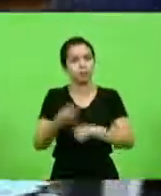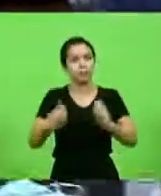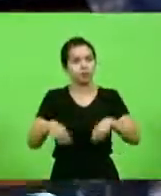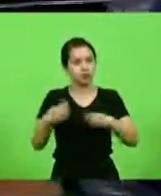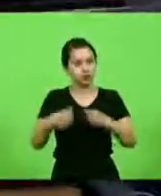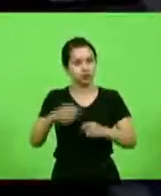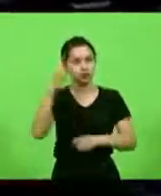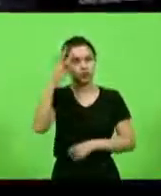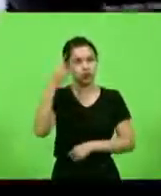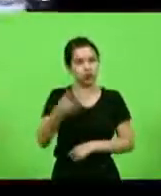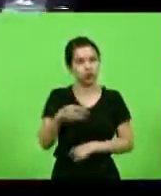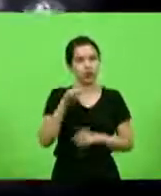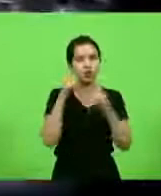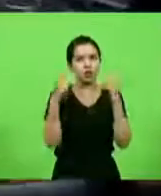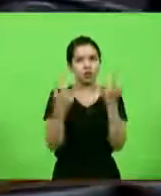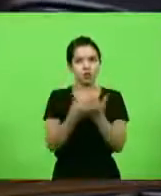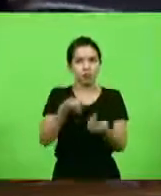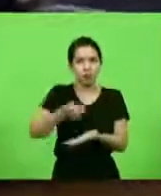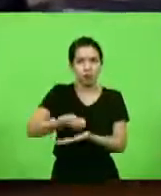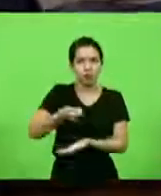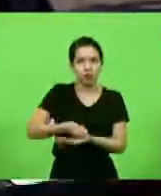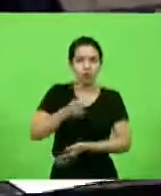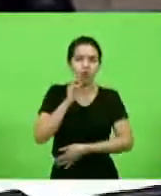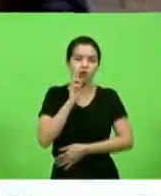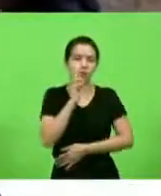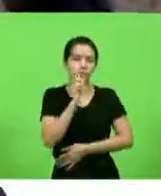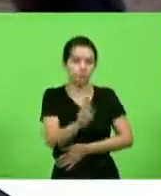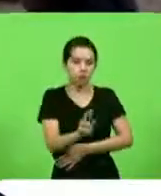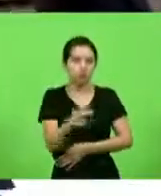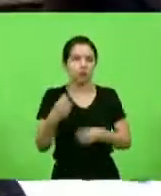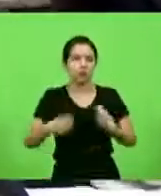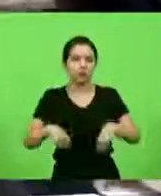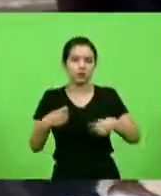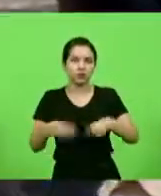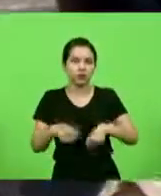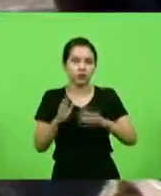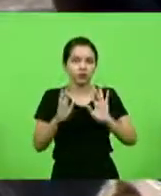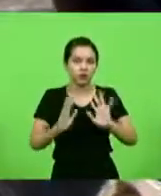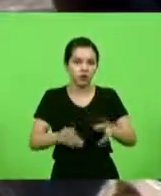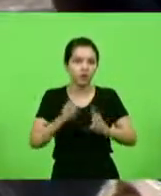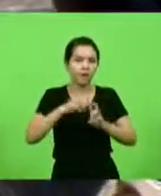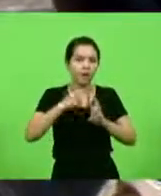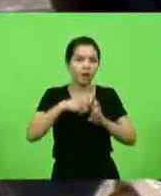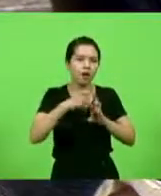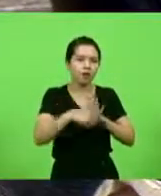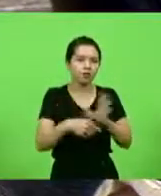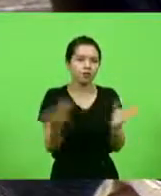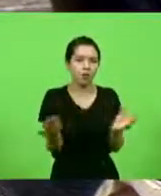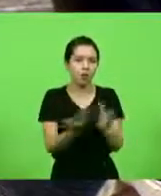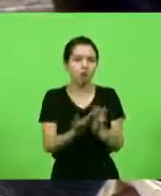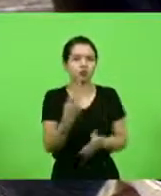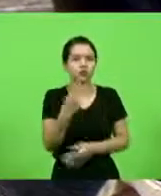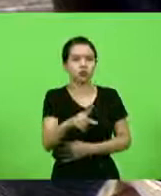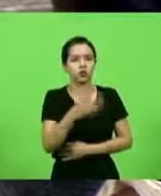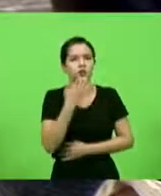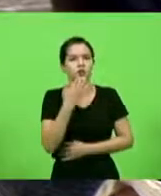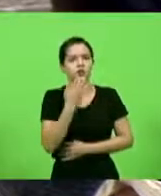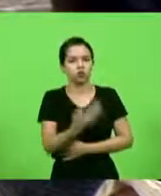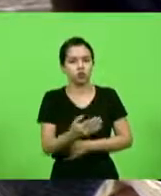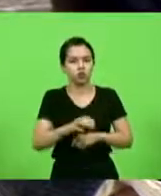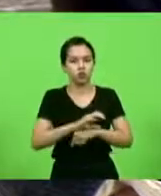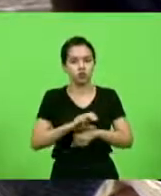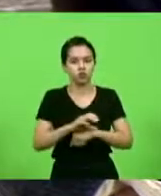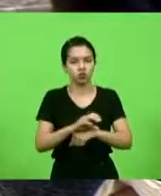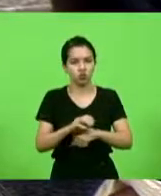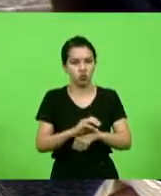obrigação de te dar uma resposta em relação a isso. Já se passaram meses desde que foi protocolado o teu pedido para a constituição de uma